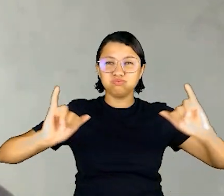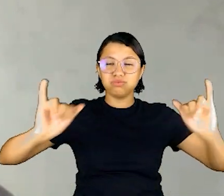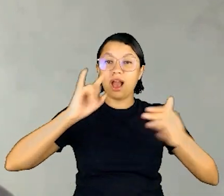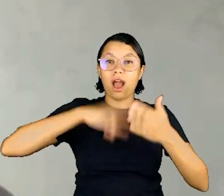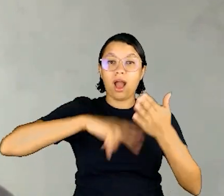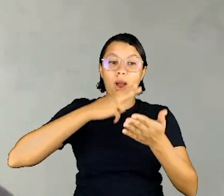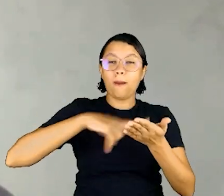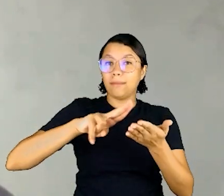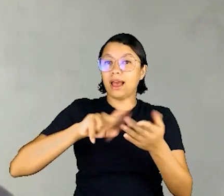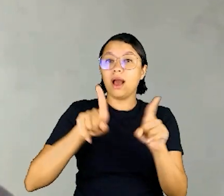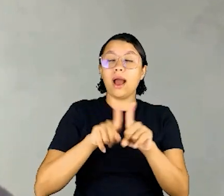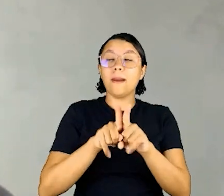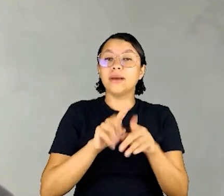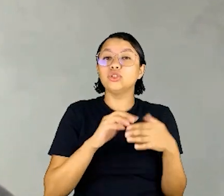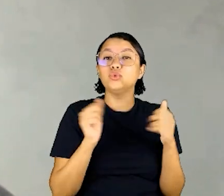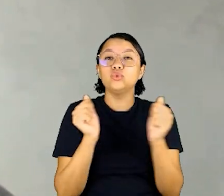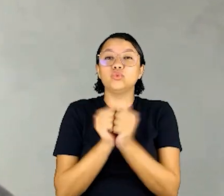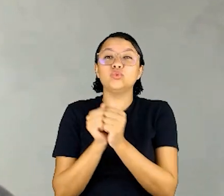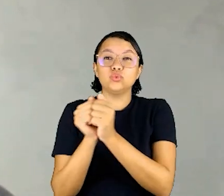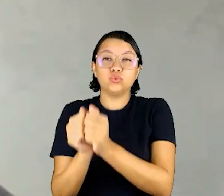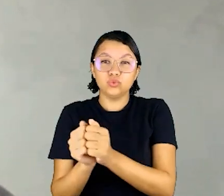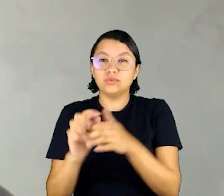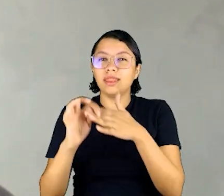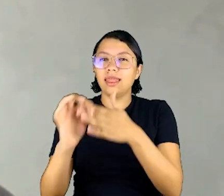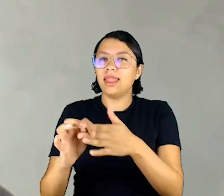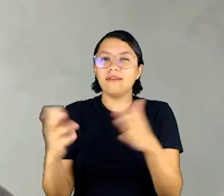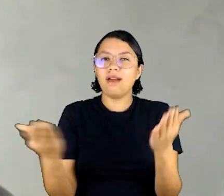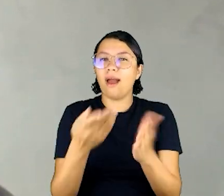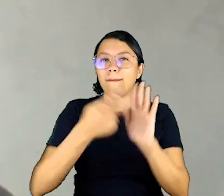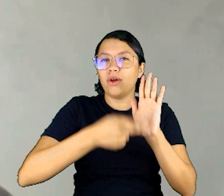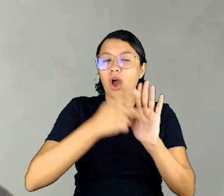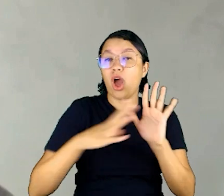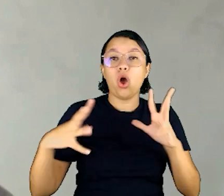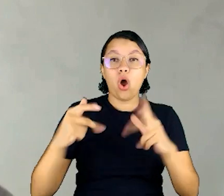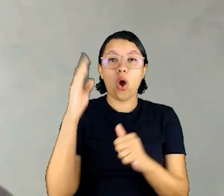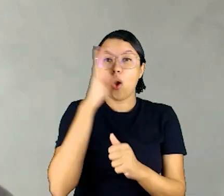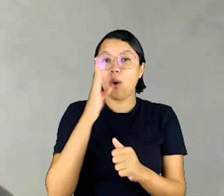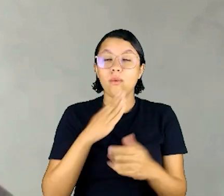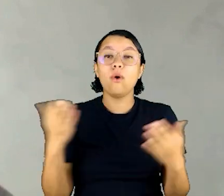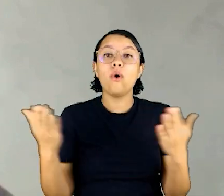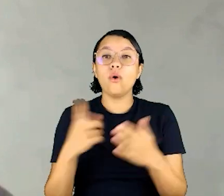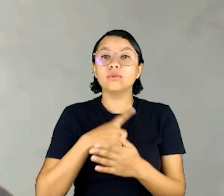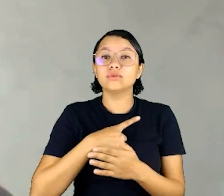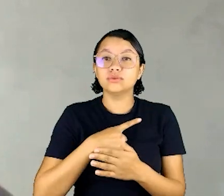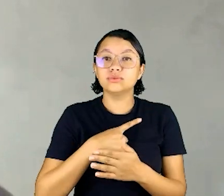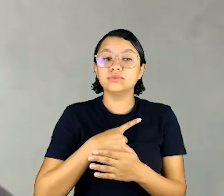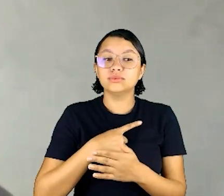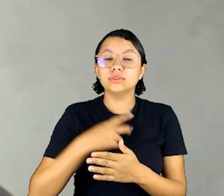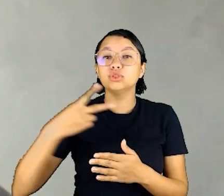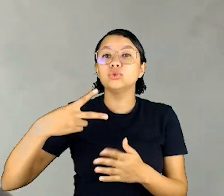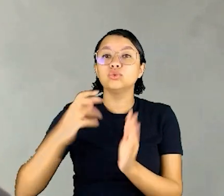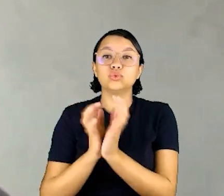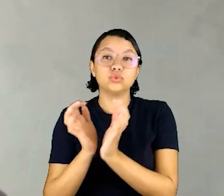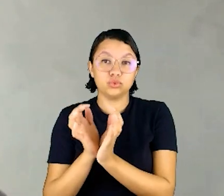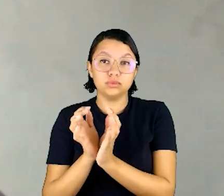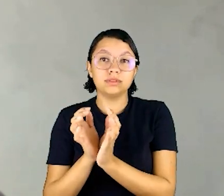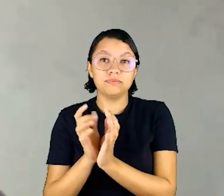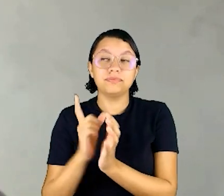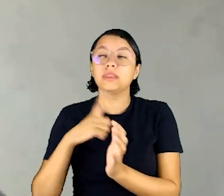para a expansão da cartilha, mas que nós possamos juntos levar esse projeto para todo o Brasil. Hoje, nós tivemos